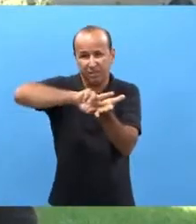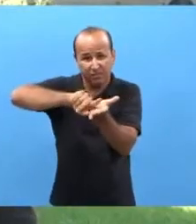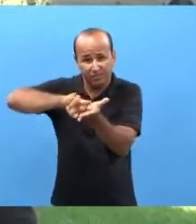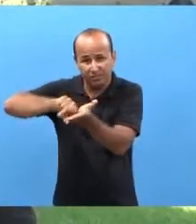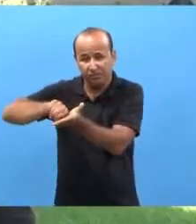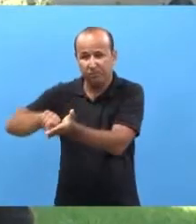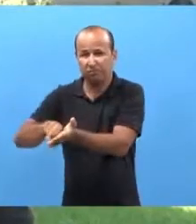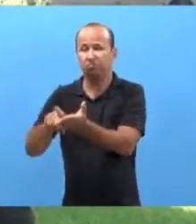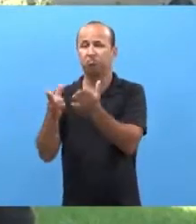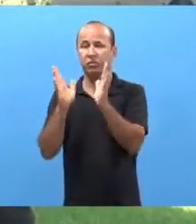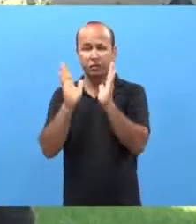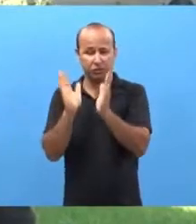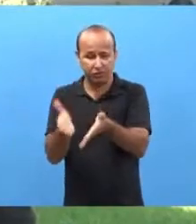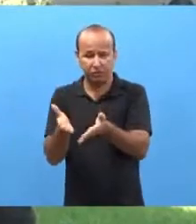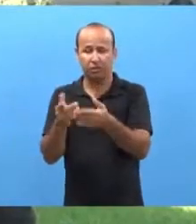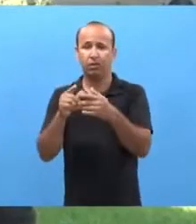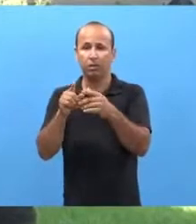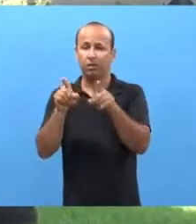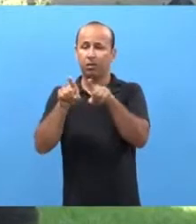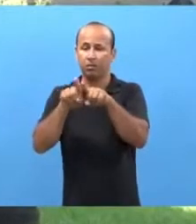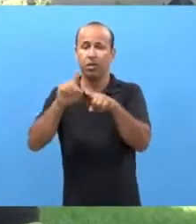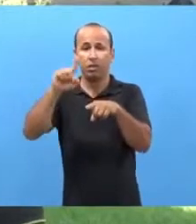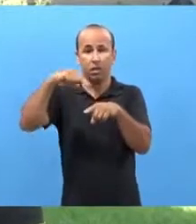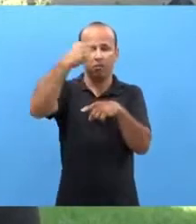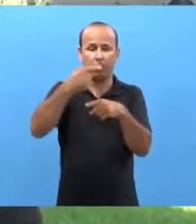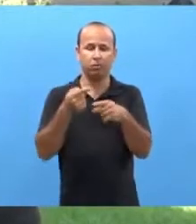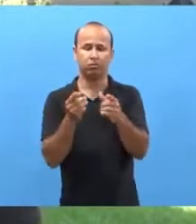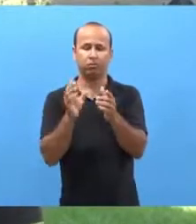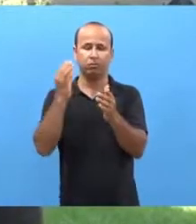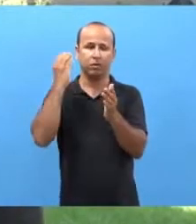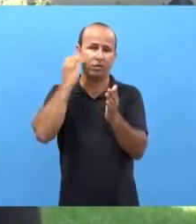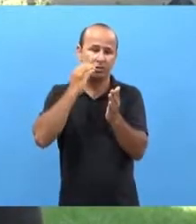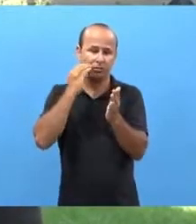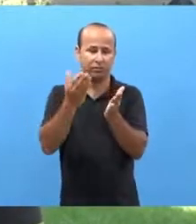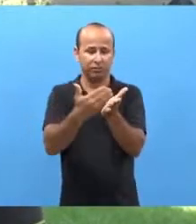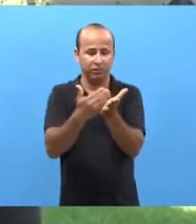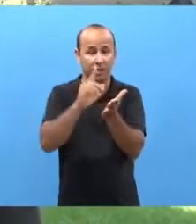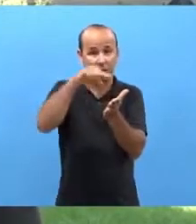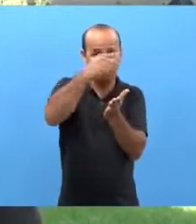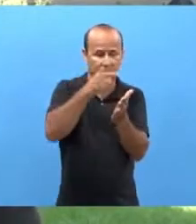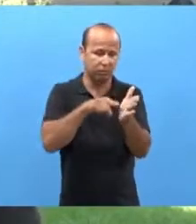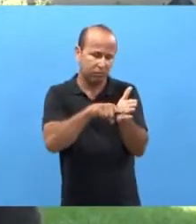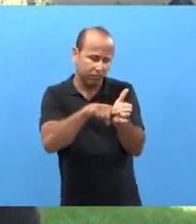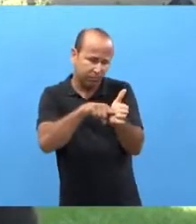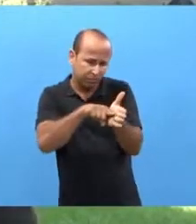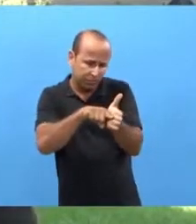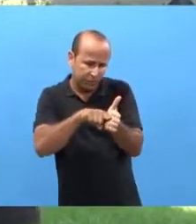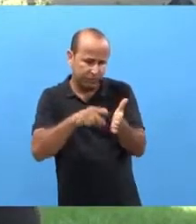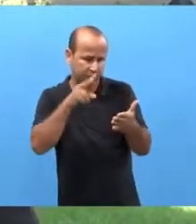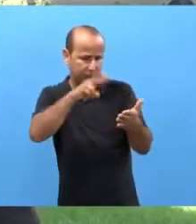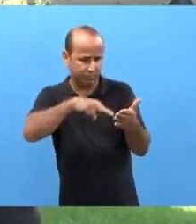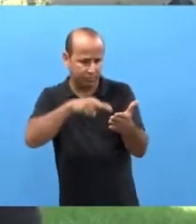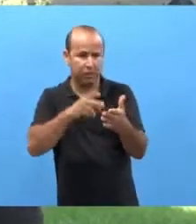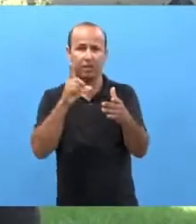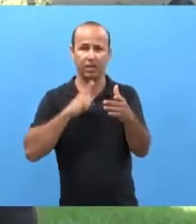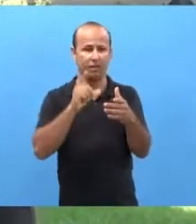variedade de sinais coletados. Notamos que, em uma edição posterior à primeira, ele já